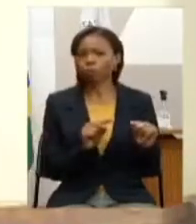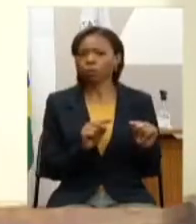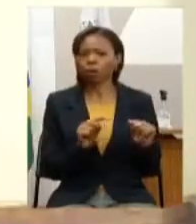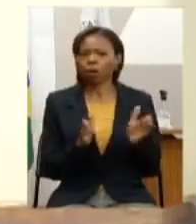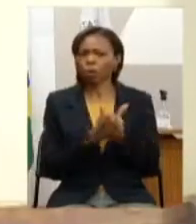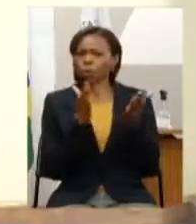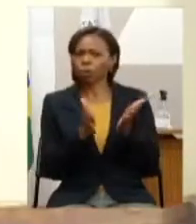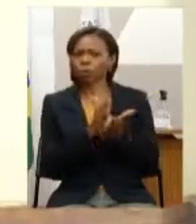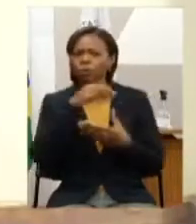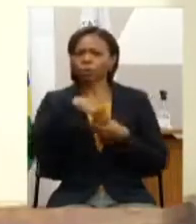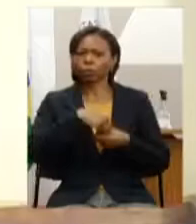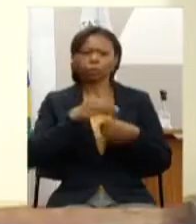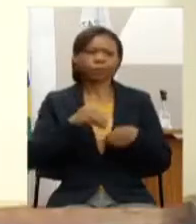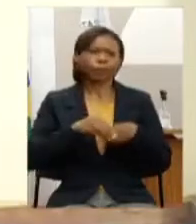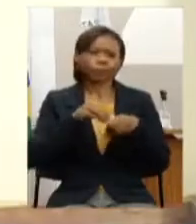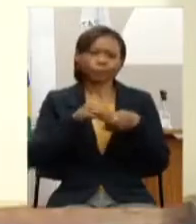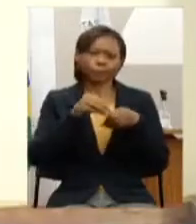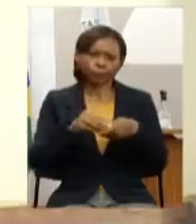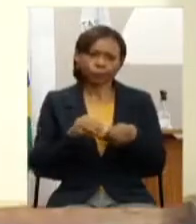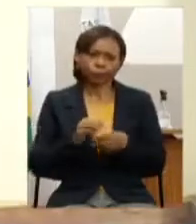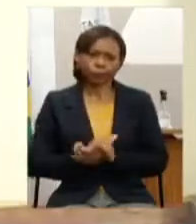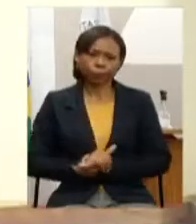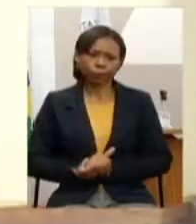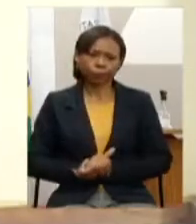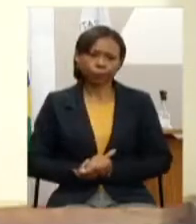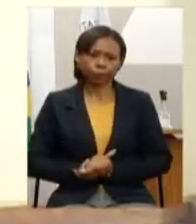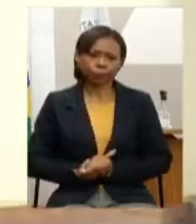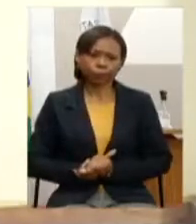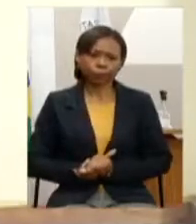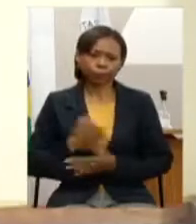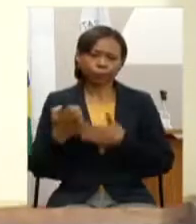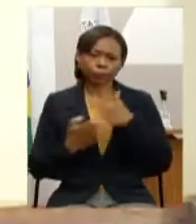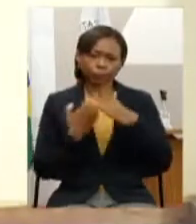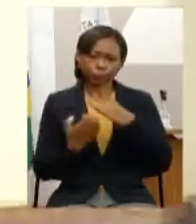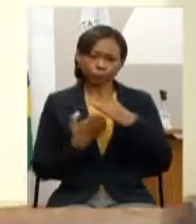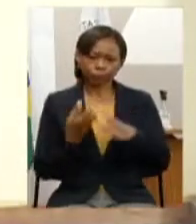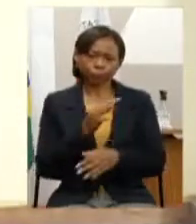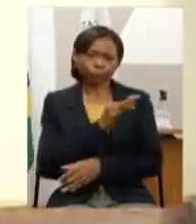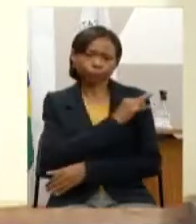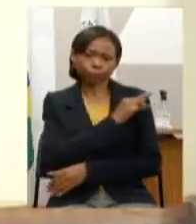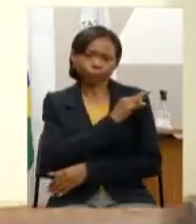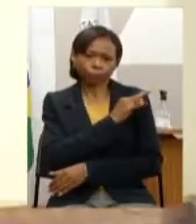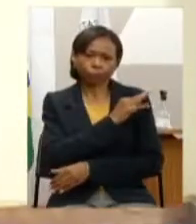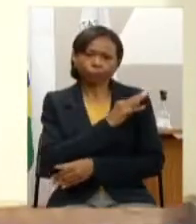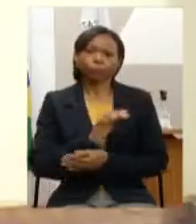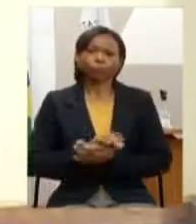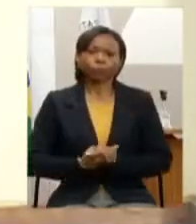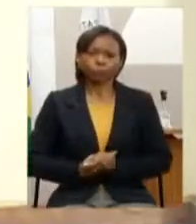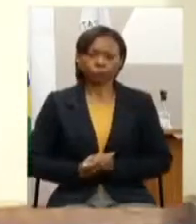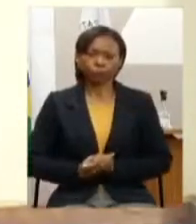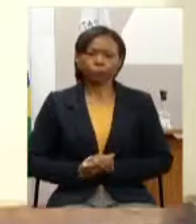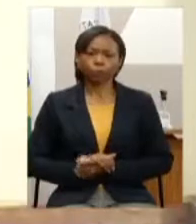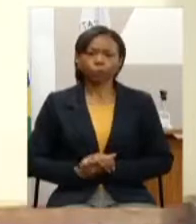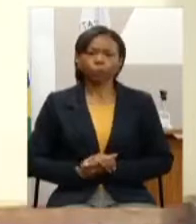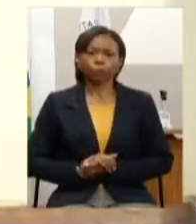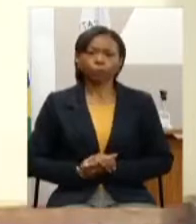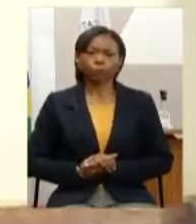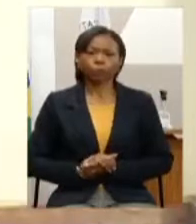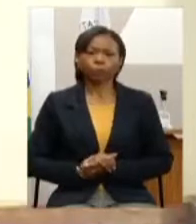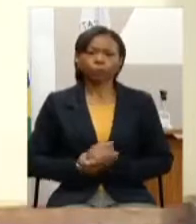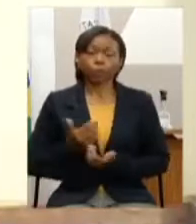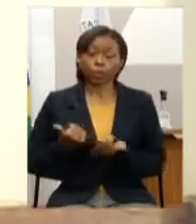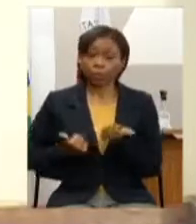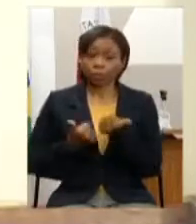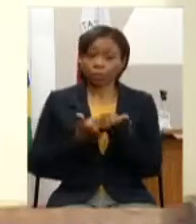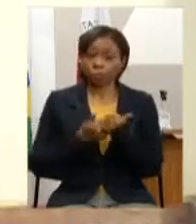rural com unidade orçamentária na empresa de assistência técnica de extensão rural do Estado de Minas Gerais com a finalidade de assessorar a